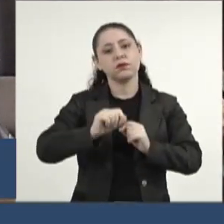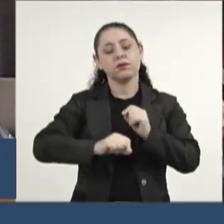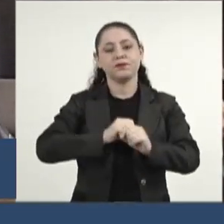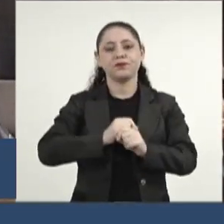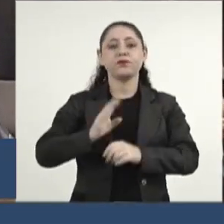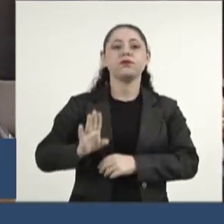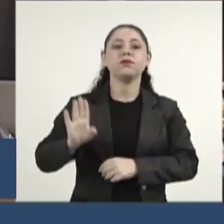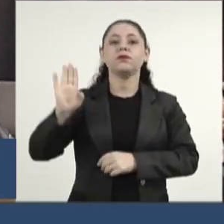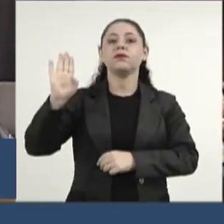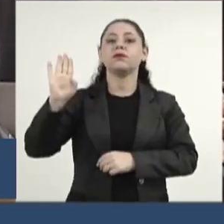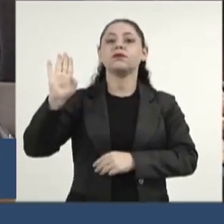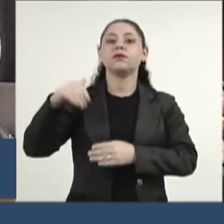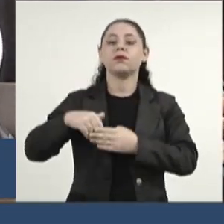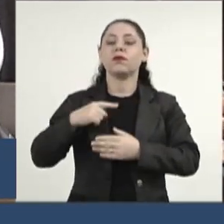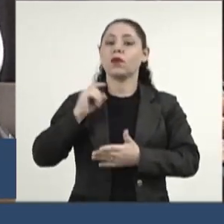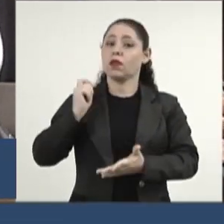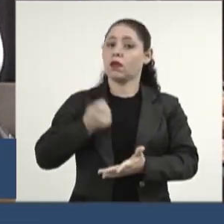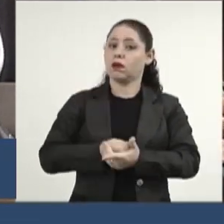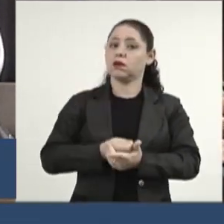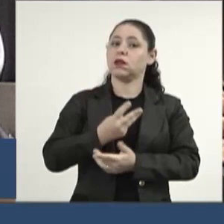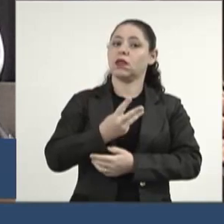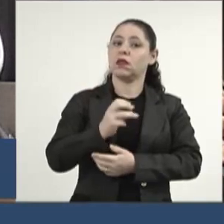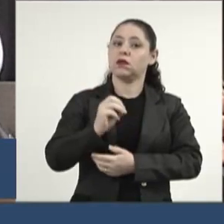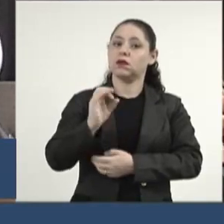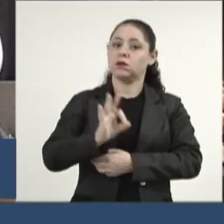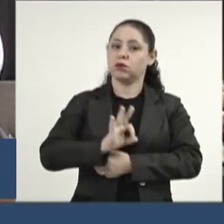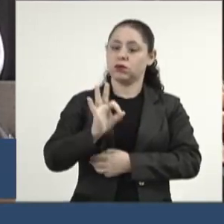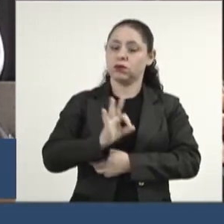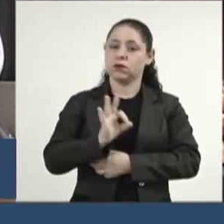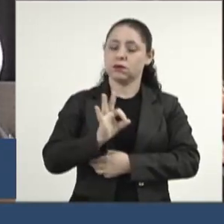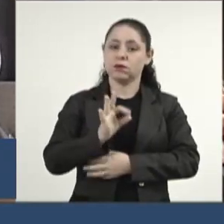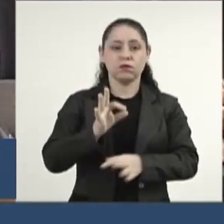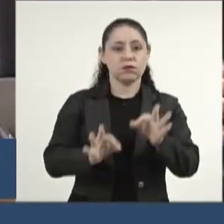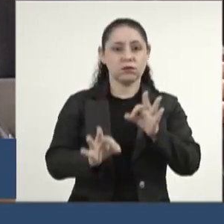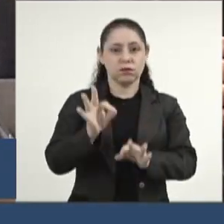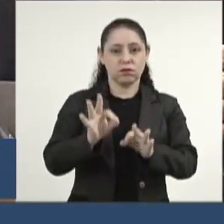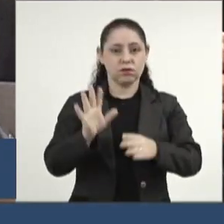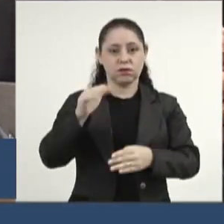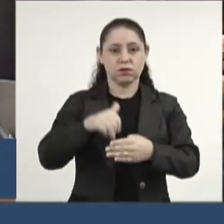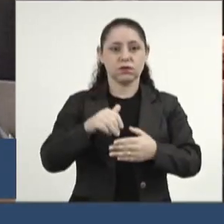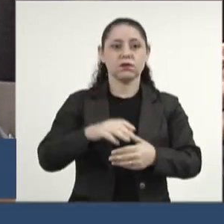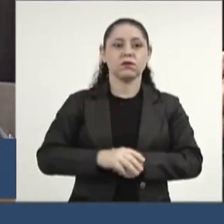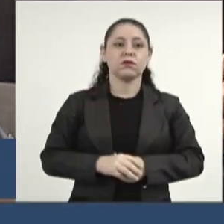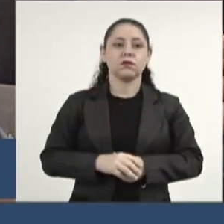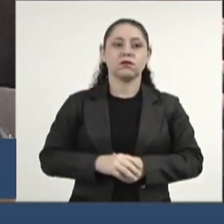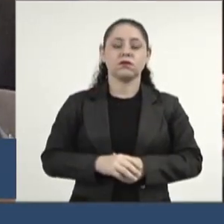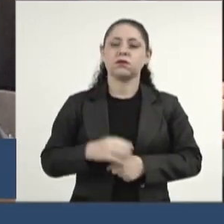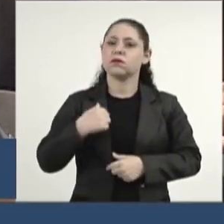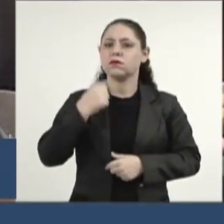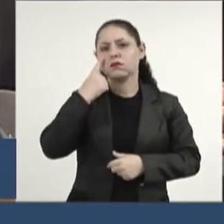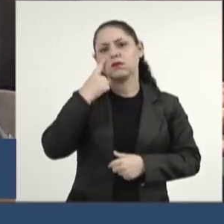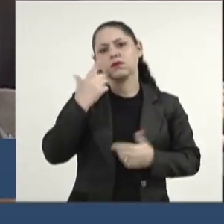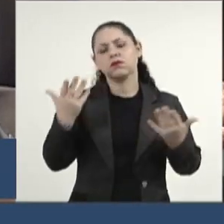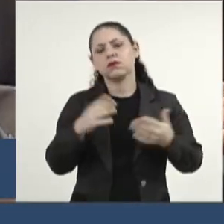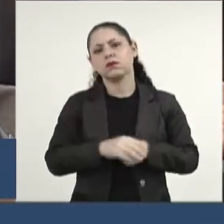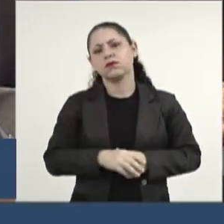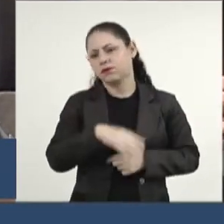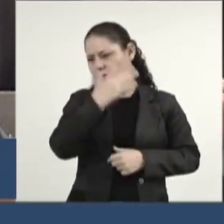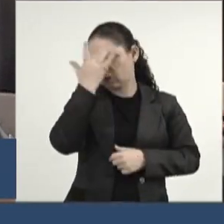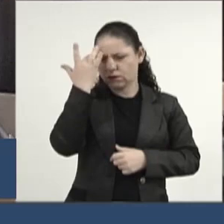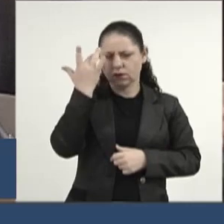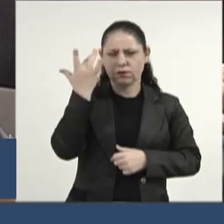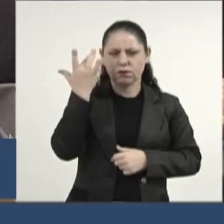para disputar uma eleição que é uma exigente de 30% da justiça eleitoral. E eu vejo hoje pessoas,